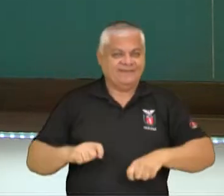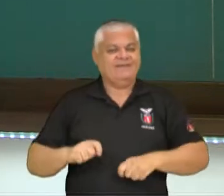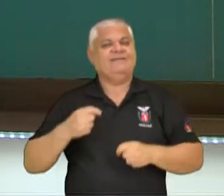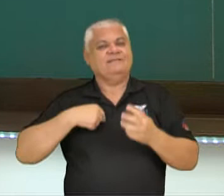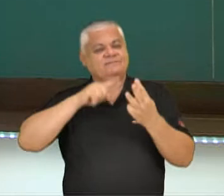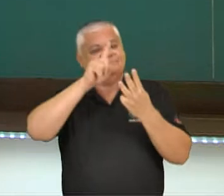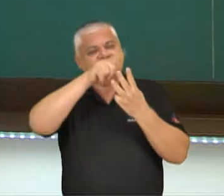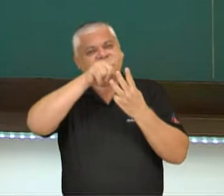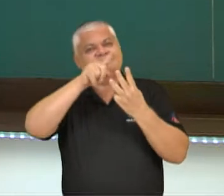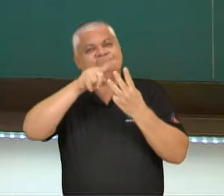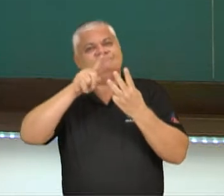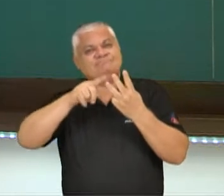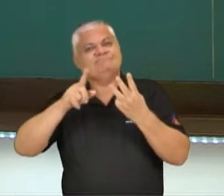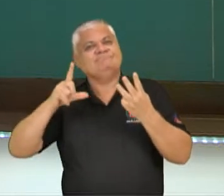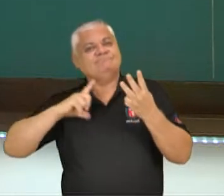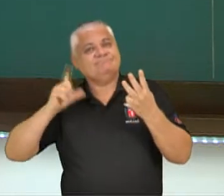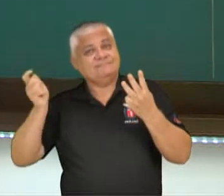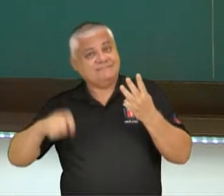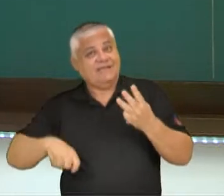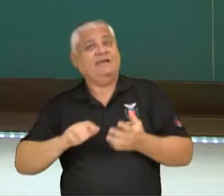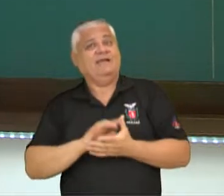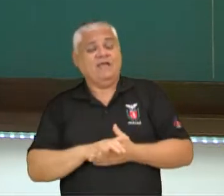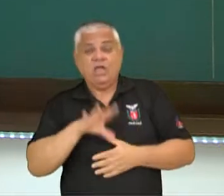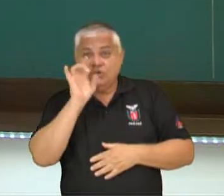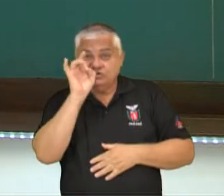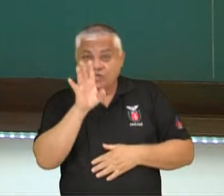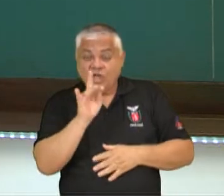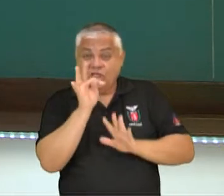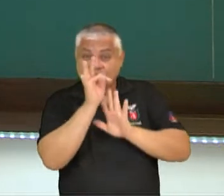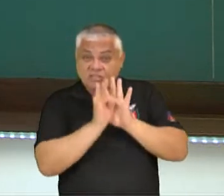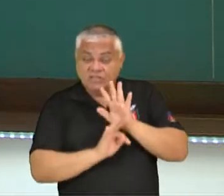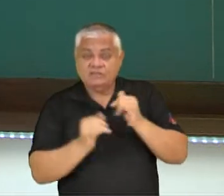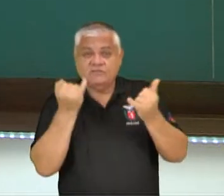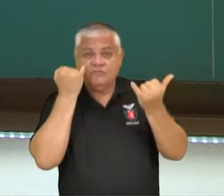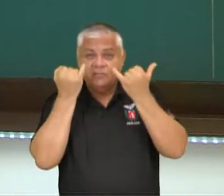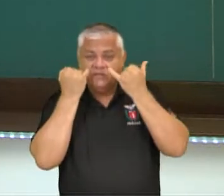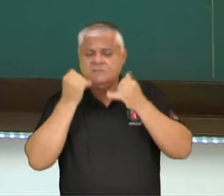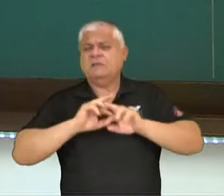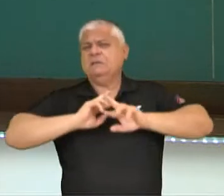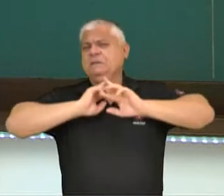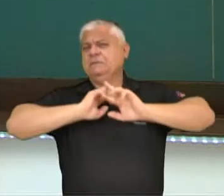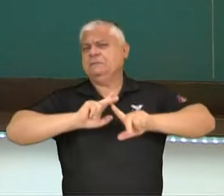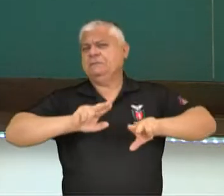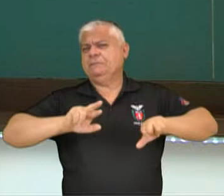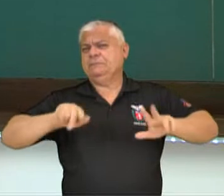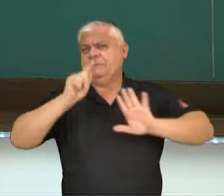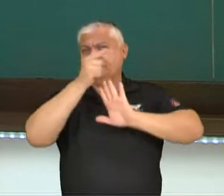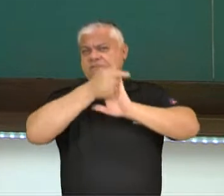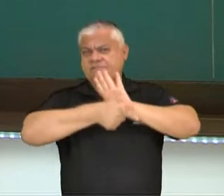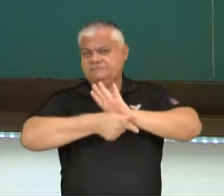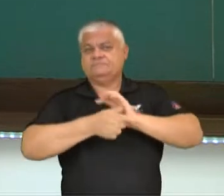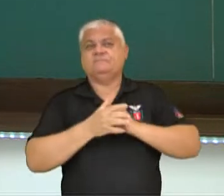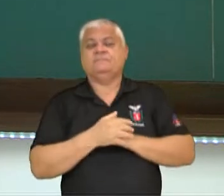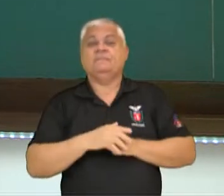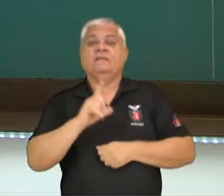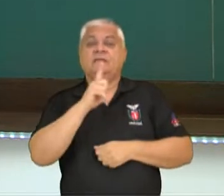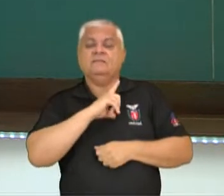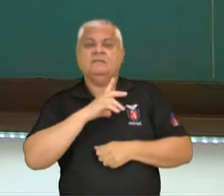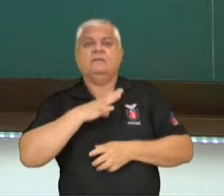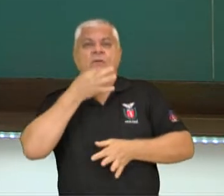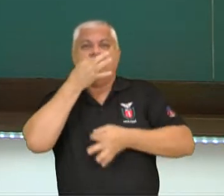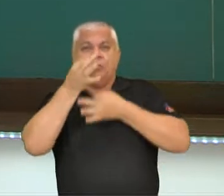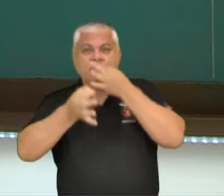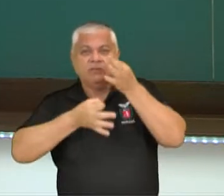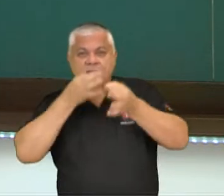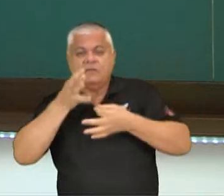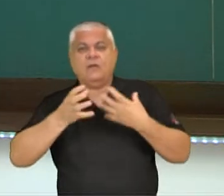nesses equipamentos móveis. Não só textos informativos, mas dos mais variados gêneros. Podemos ter texto de opinião,